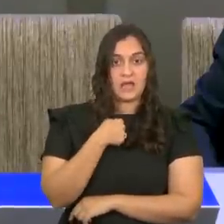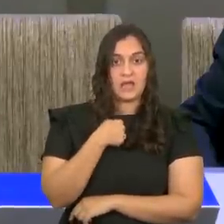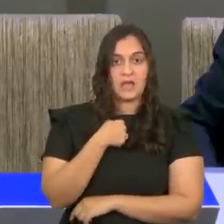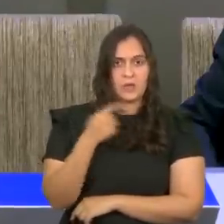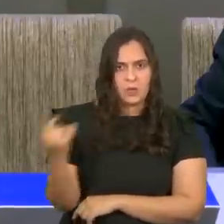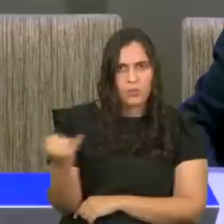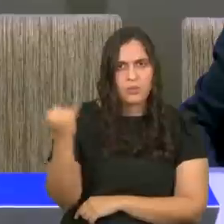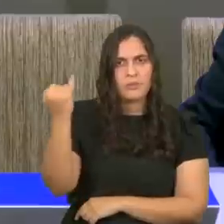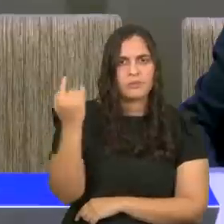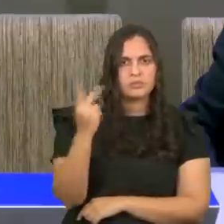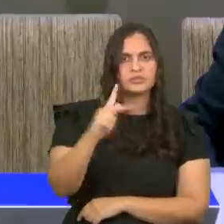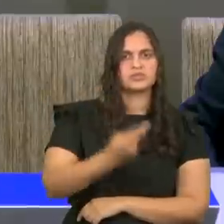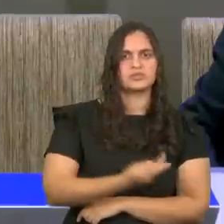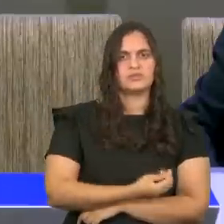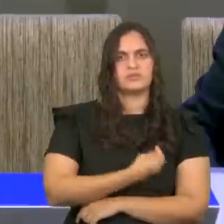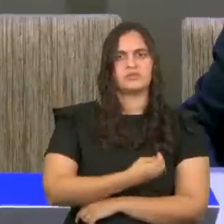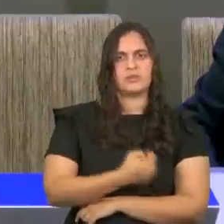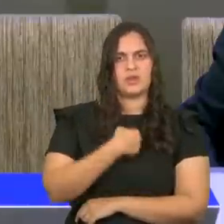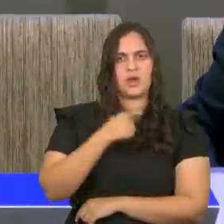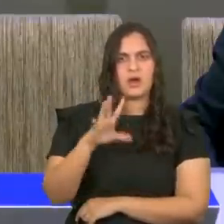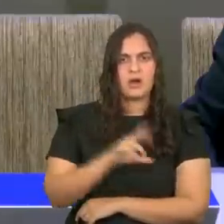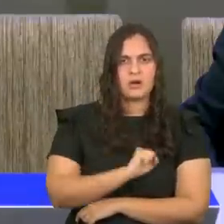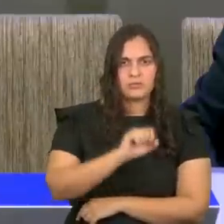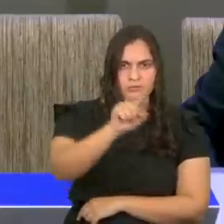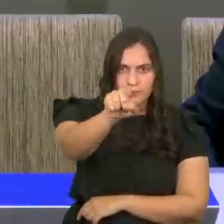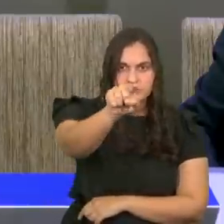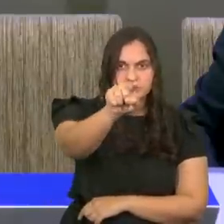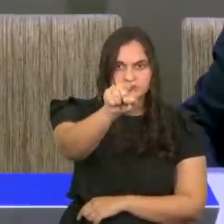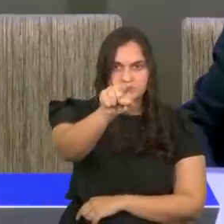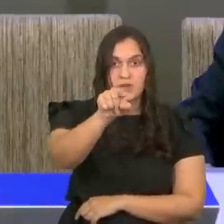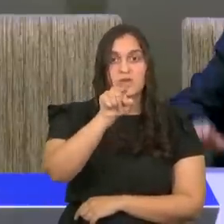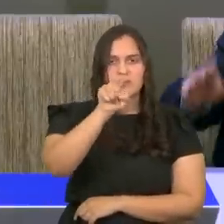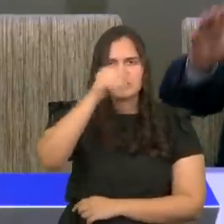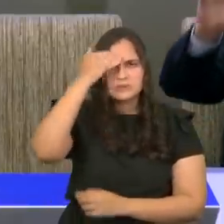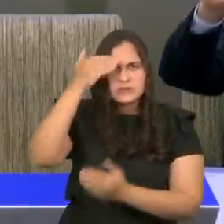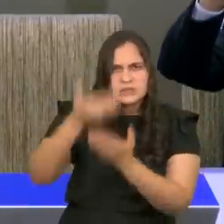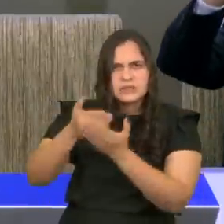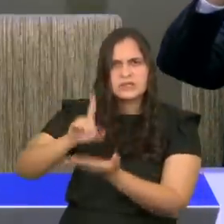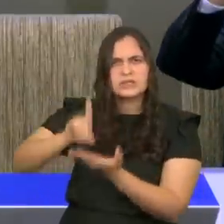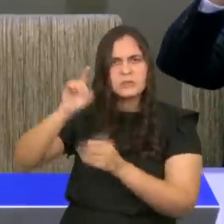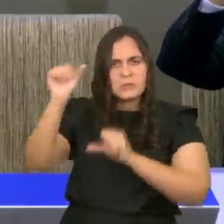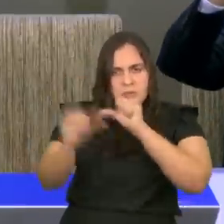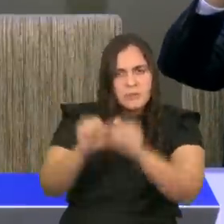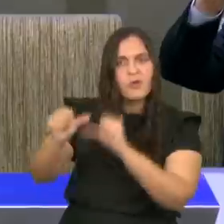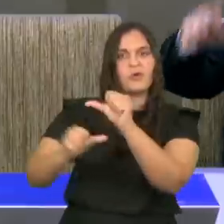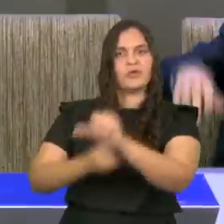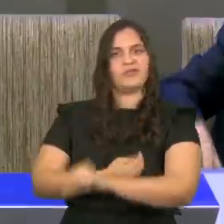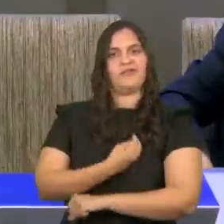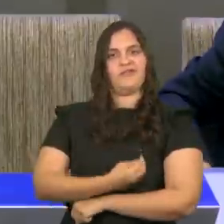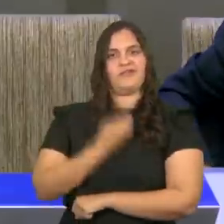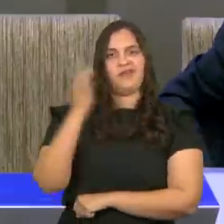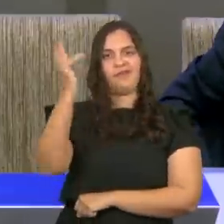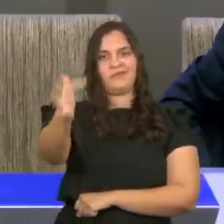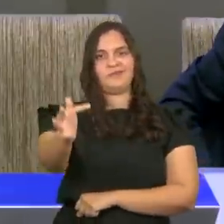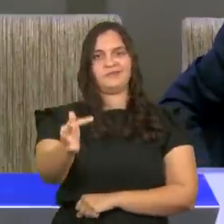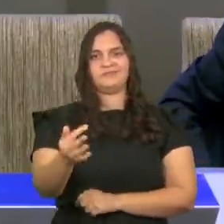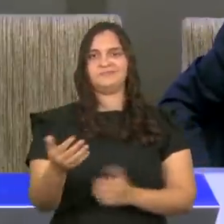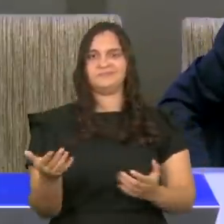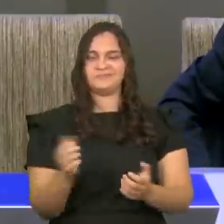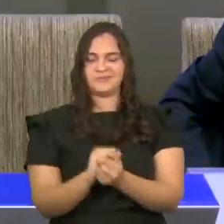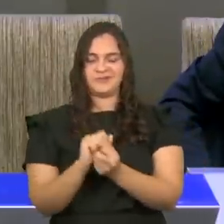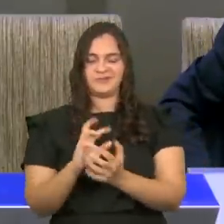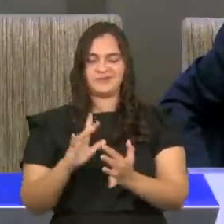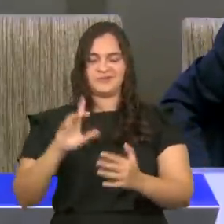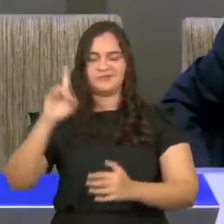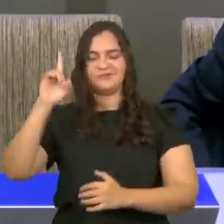com a tua vida. Aleluia! Quem crê que Deus muda a história? glória glória a